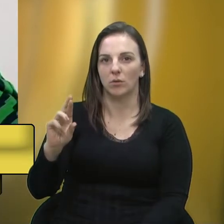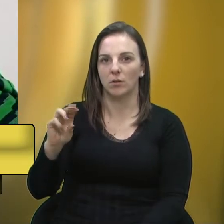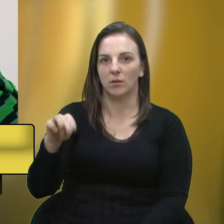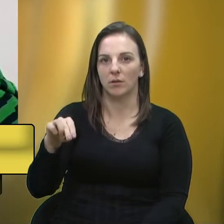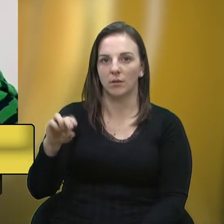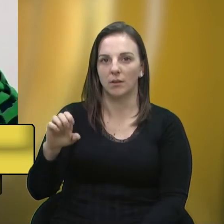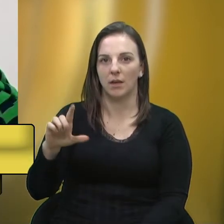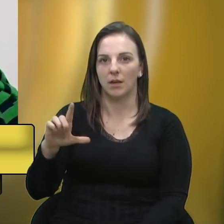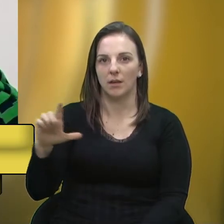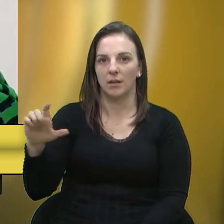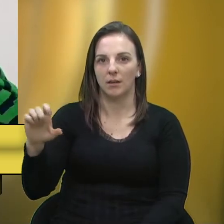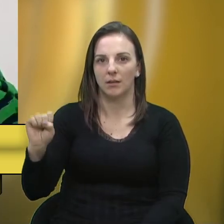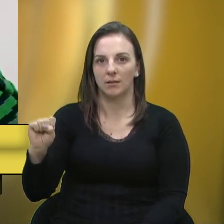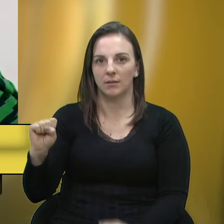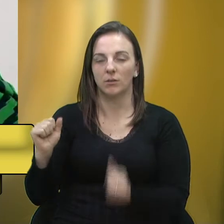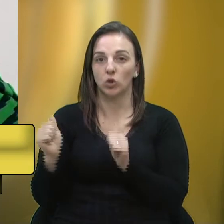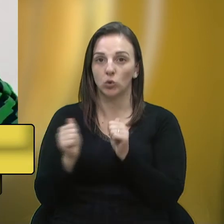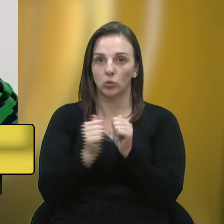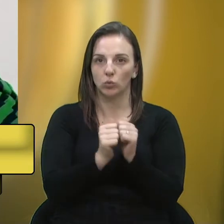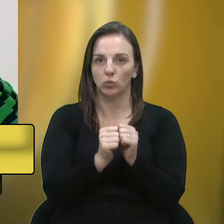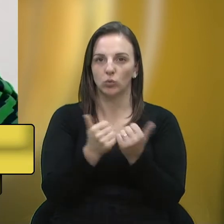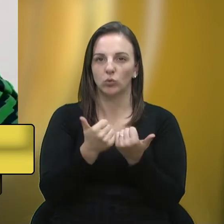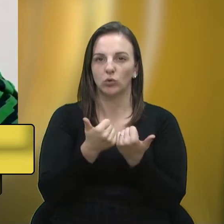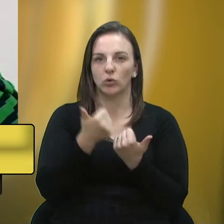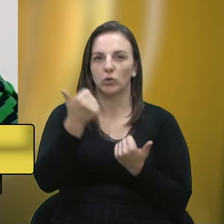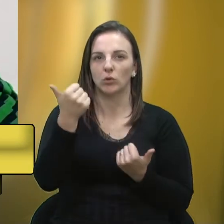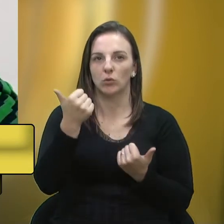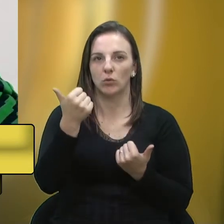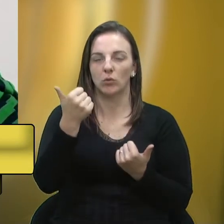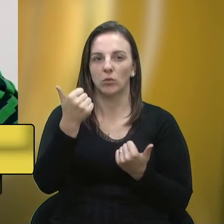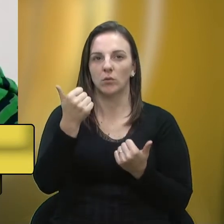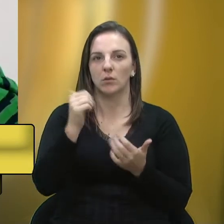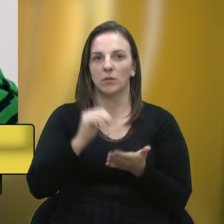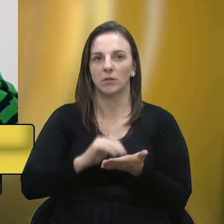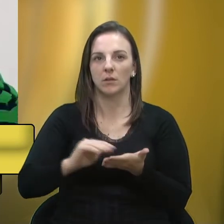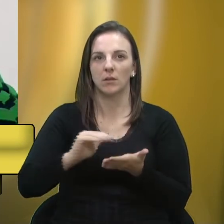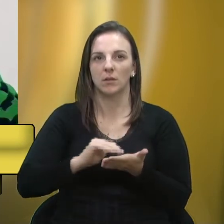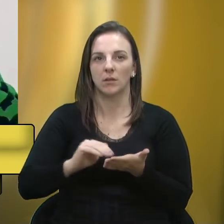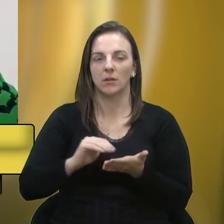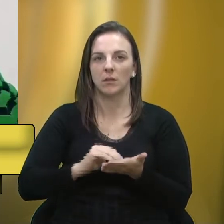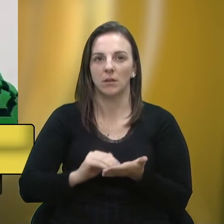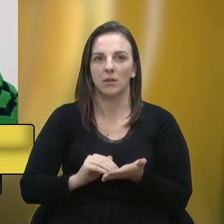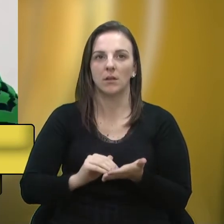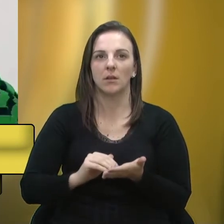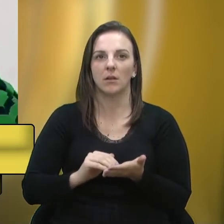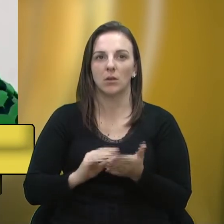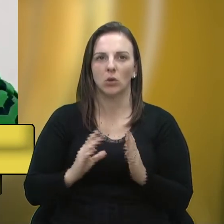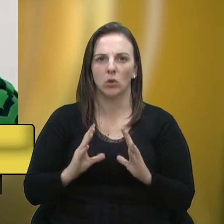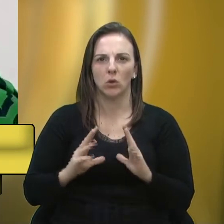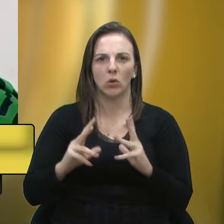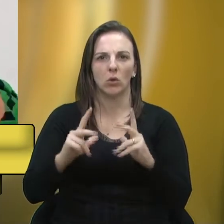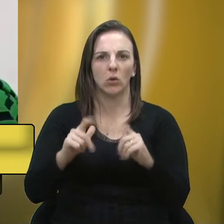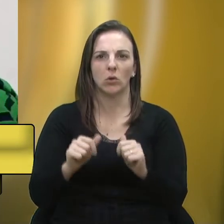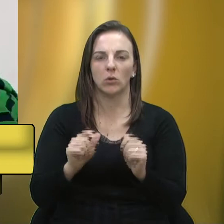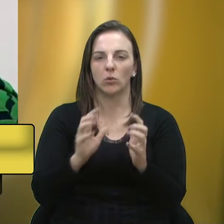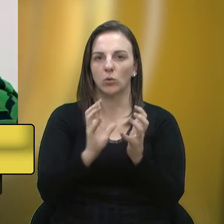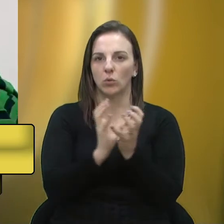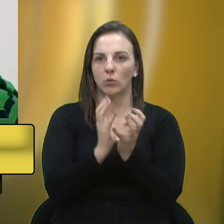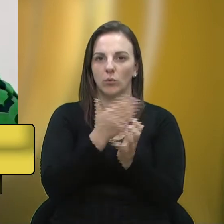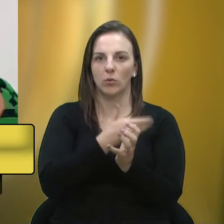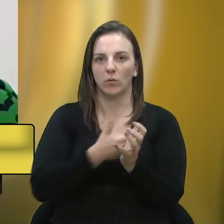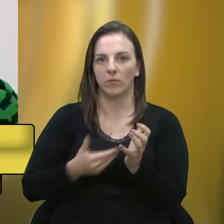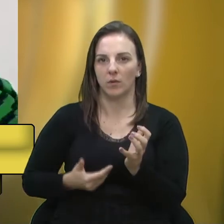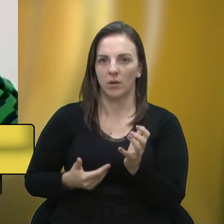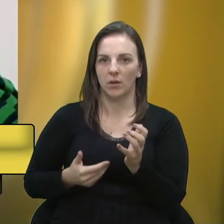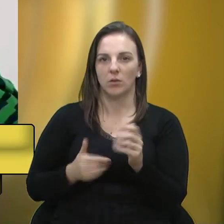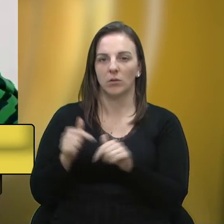o diretor da Secretaria de Mar, Santa Catarina, e a toda a equipe de governo que se debruçou nesse projeto que nós estamos aprovando